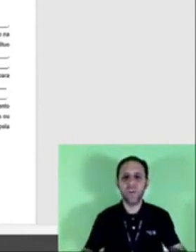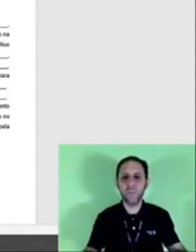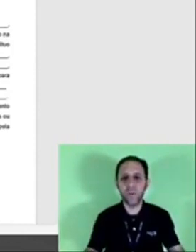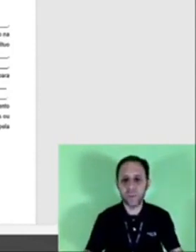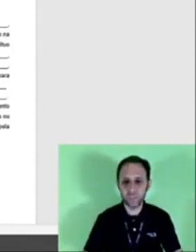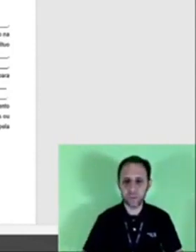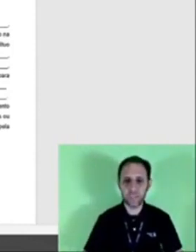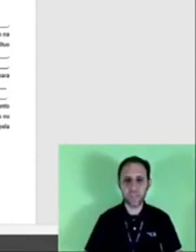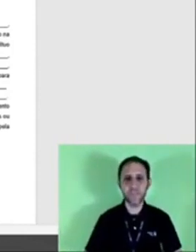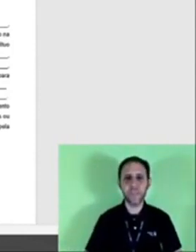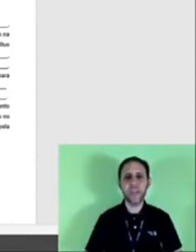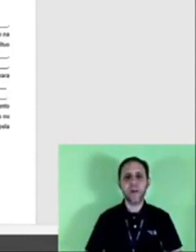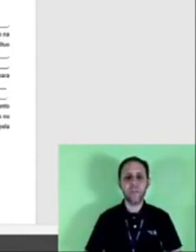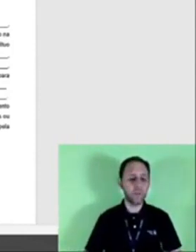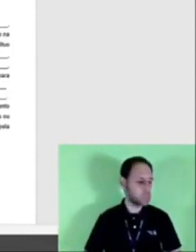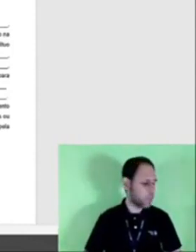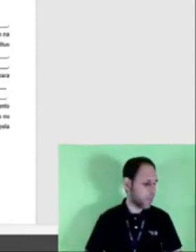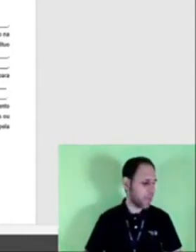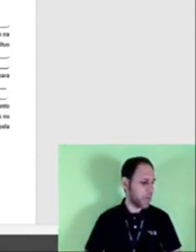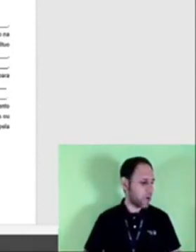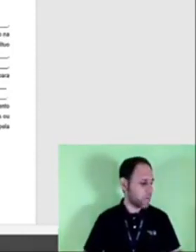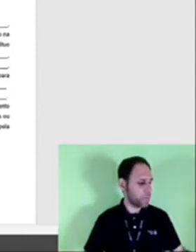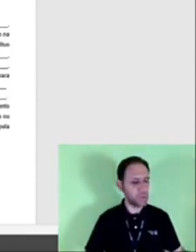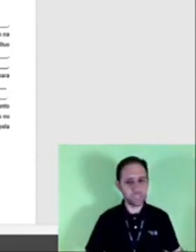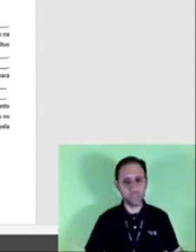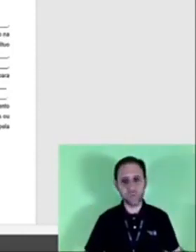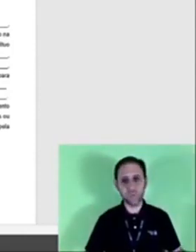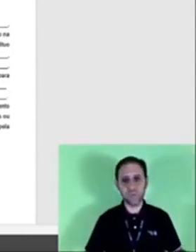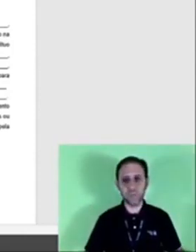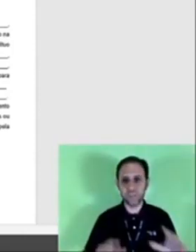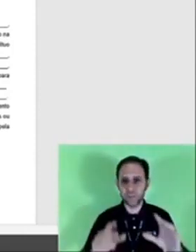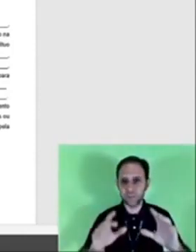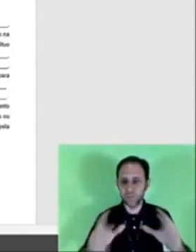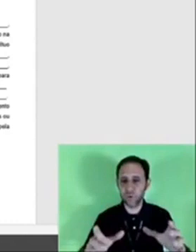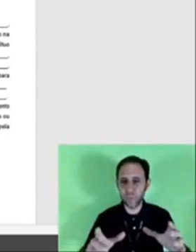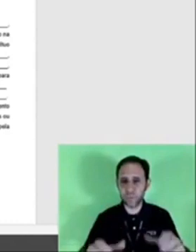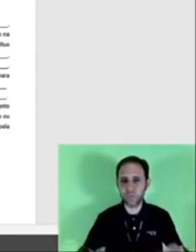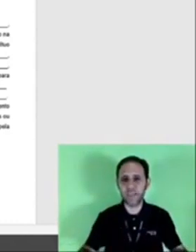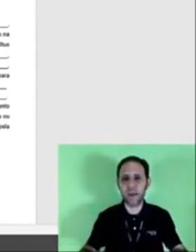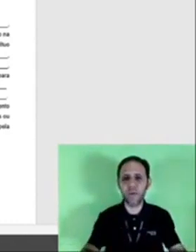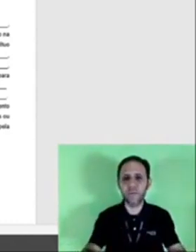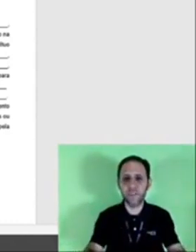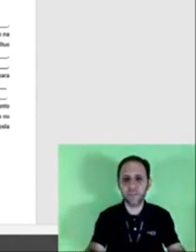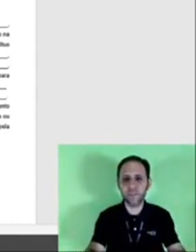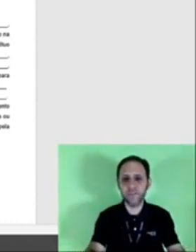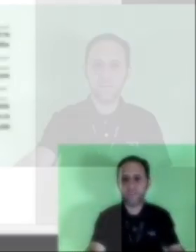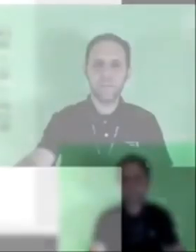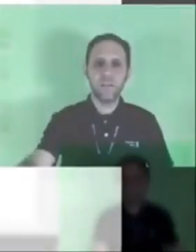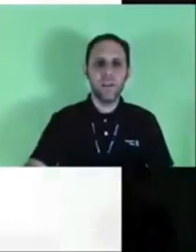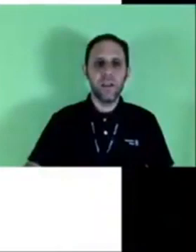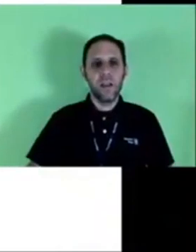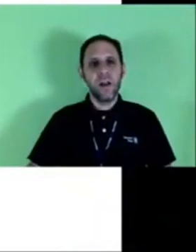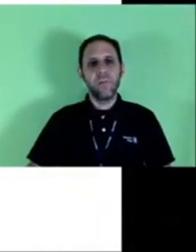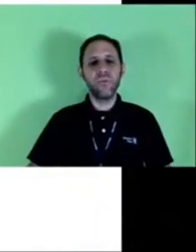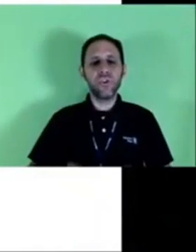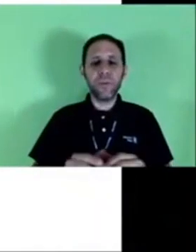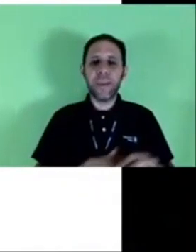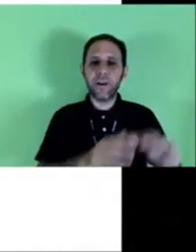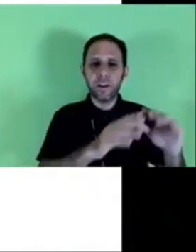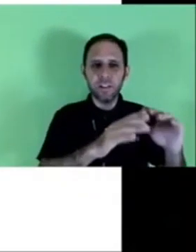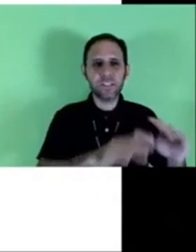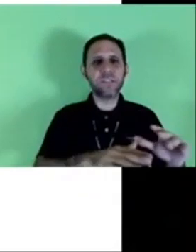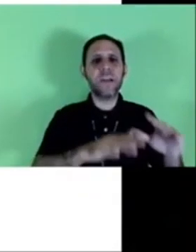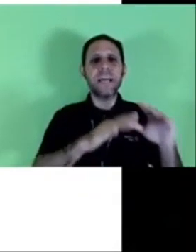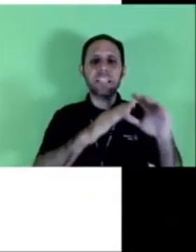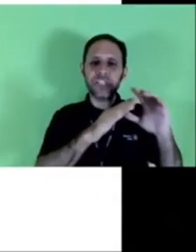normalmente, ok? vamos para o próximo documento que é o aviso muito